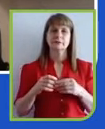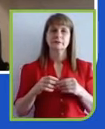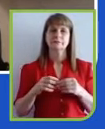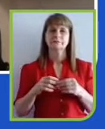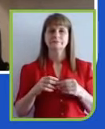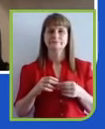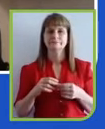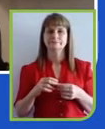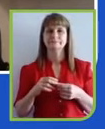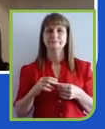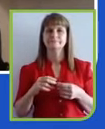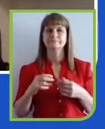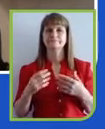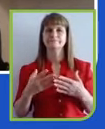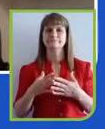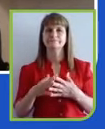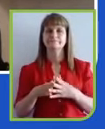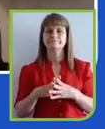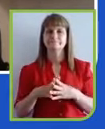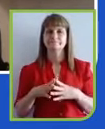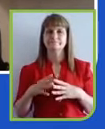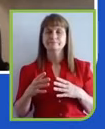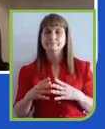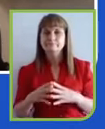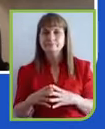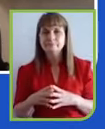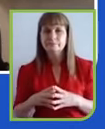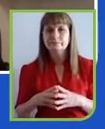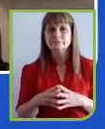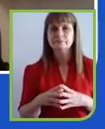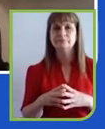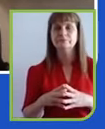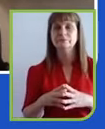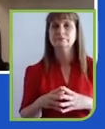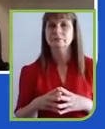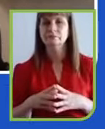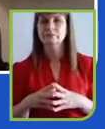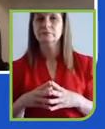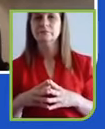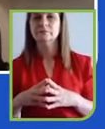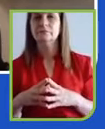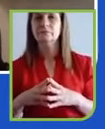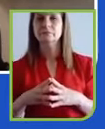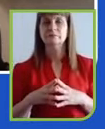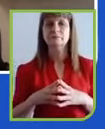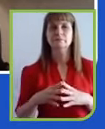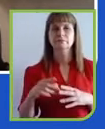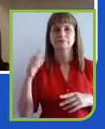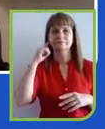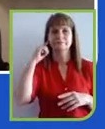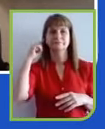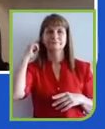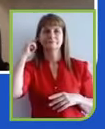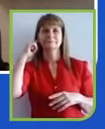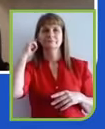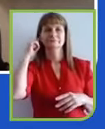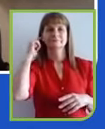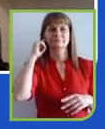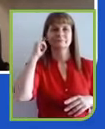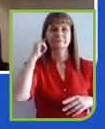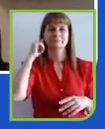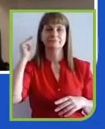uma referência para todo o Brasil na questão da sustentabilidade. Bom, eu